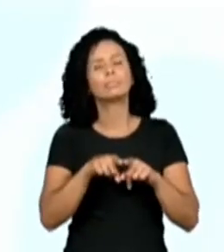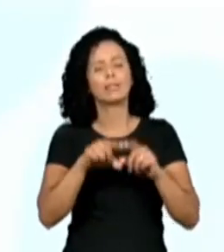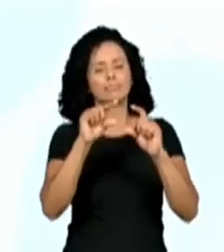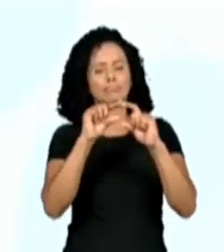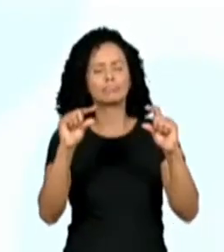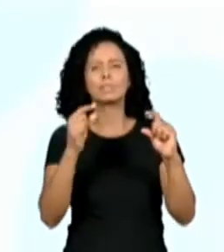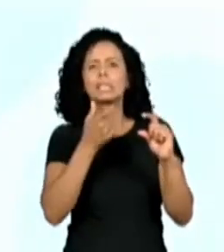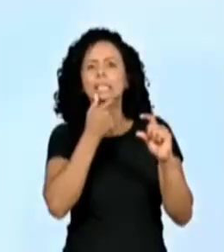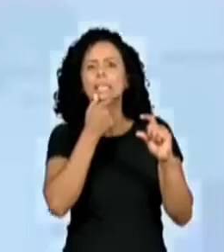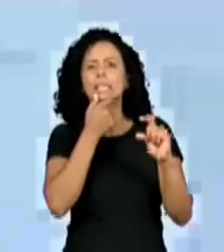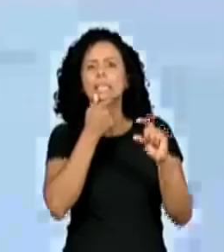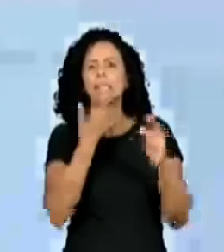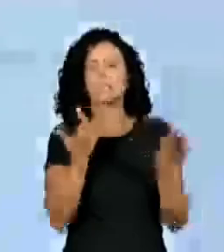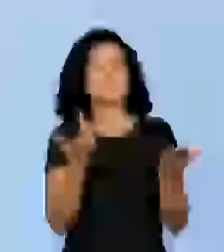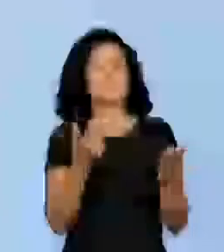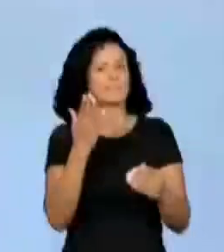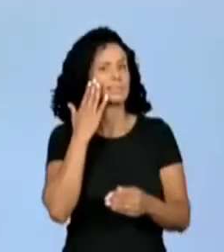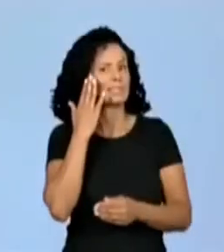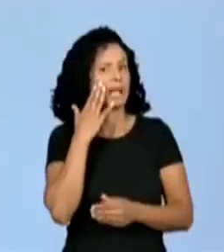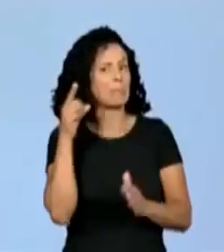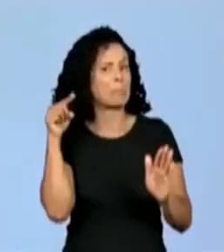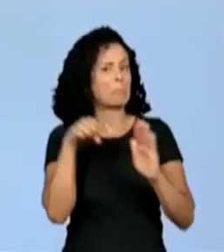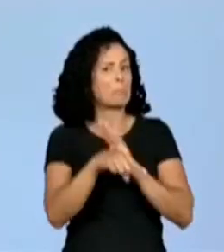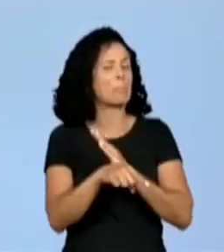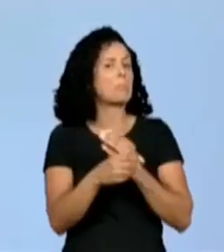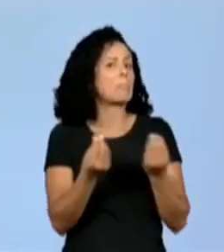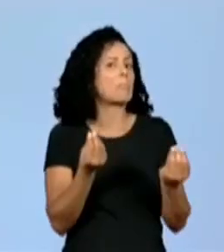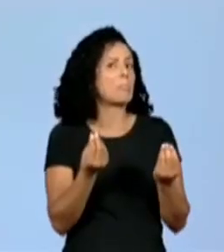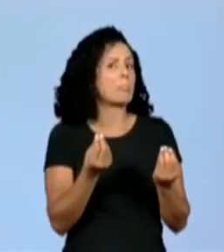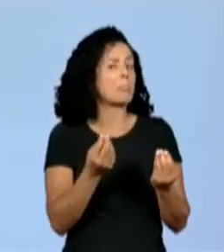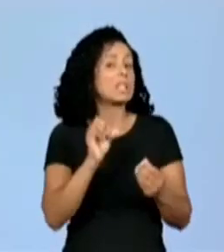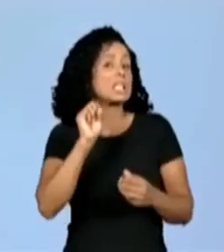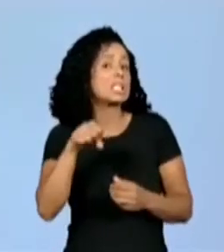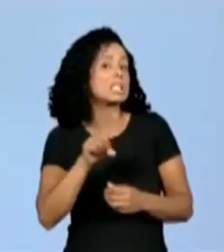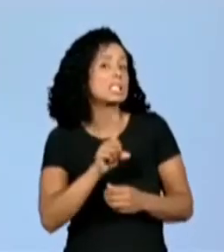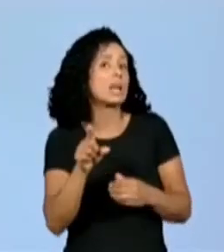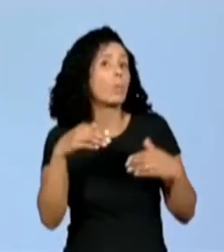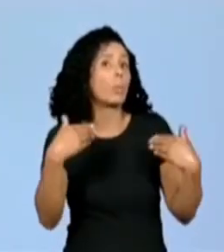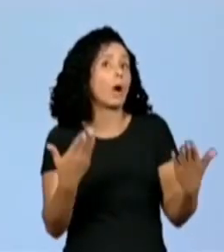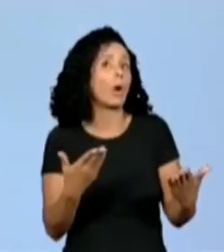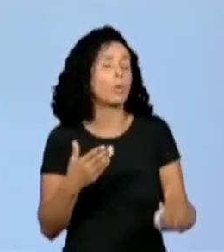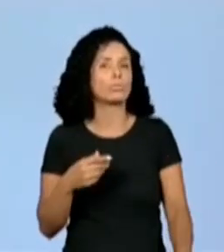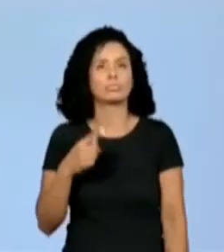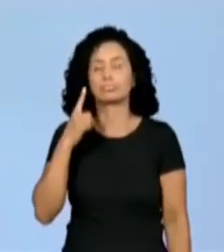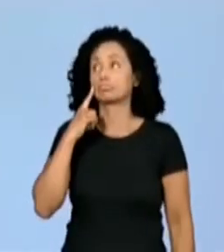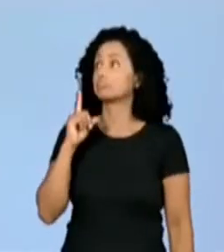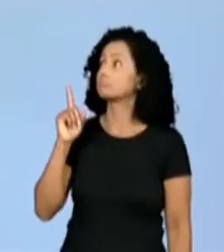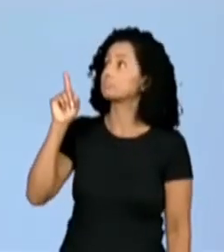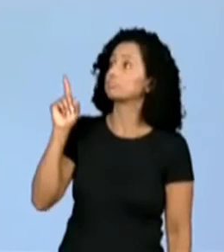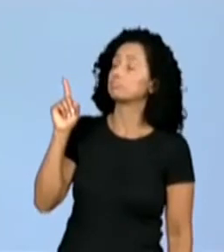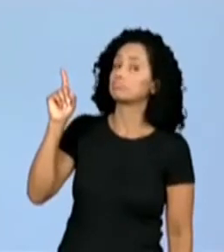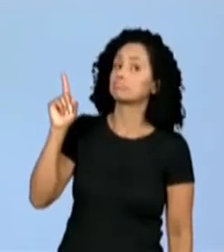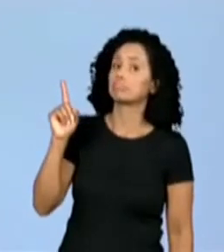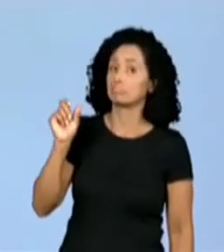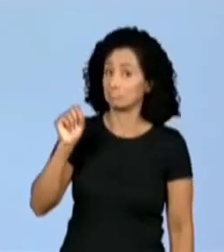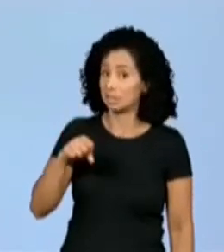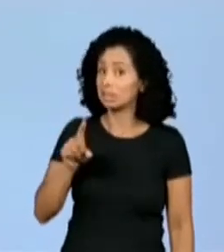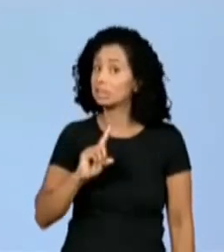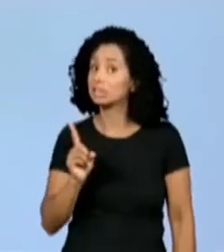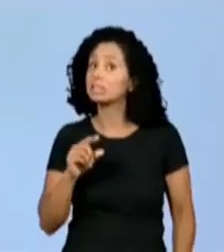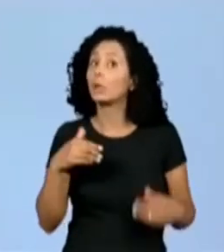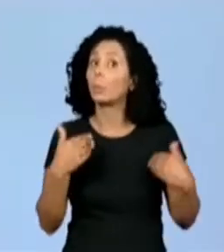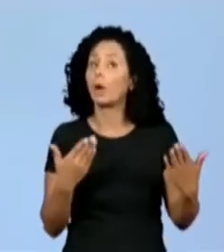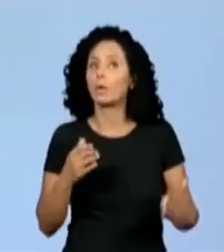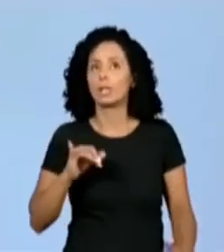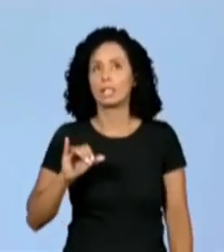Se for, responde a yes. Se não for, responde no. O que vocês acham? É ou não é? Right? Ah, estão mandando aqui